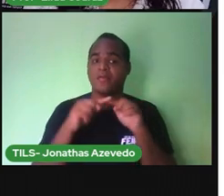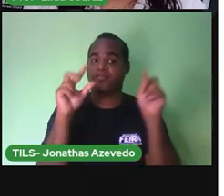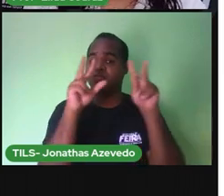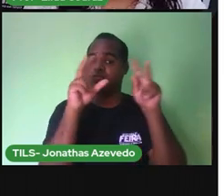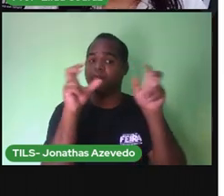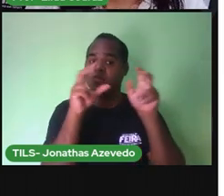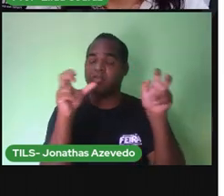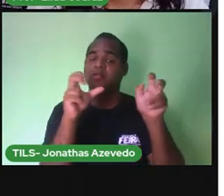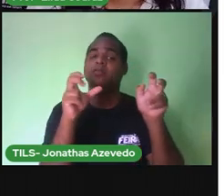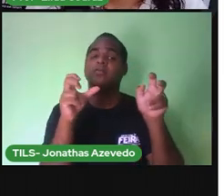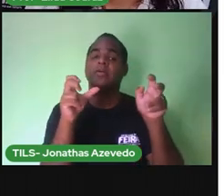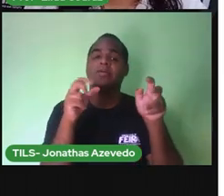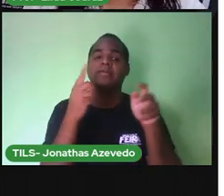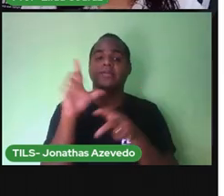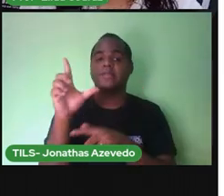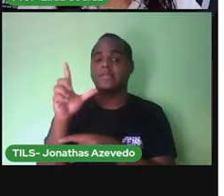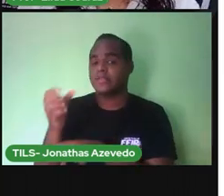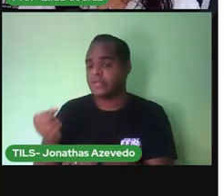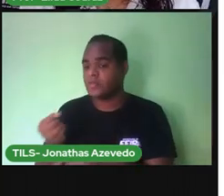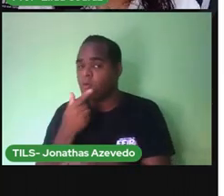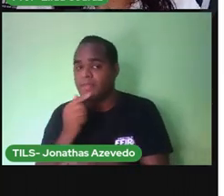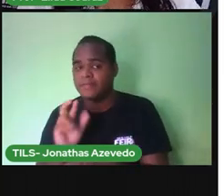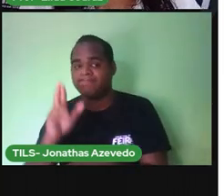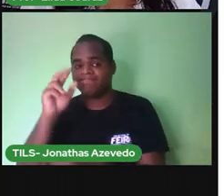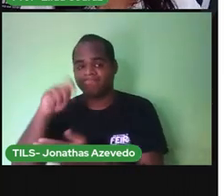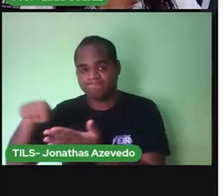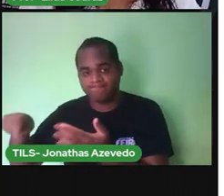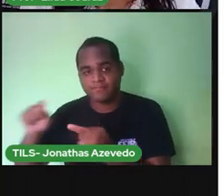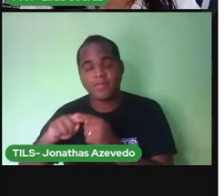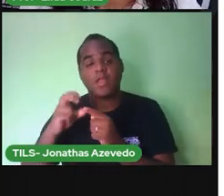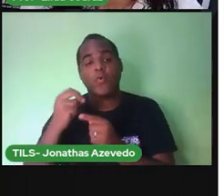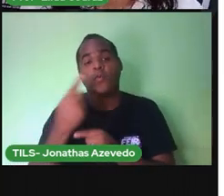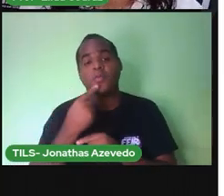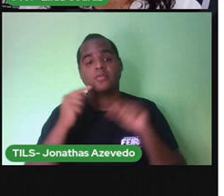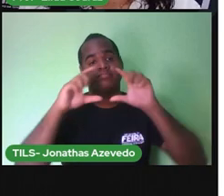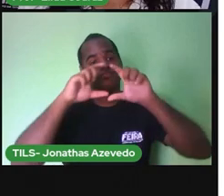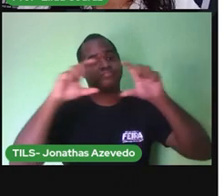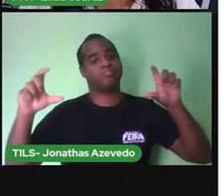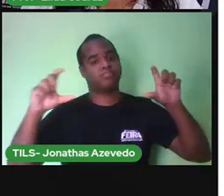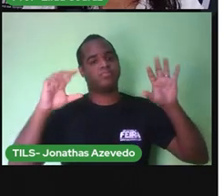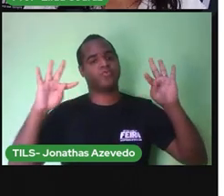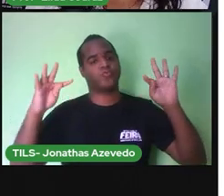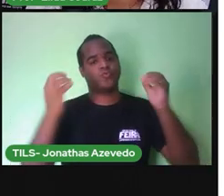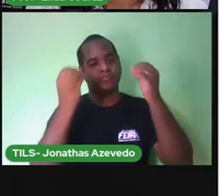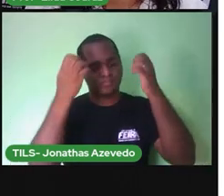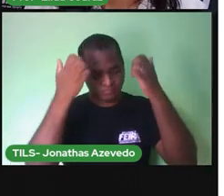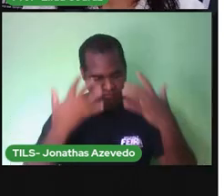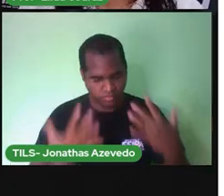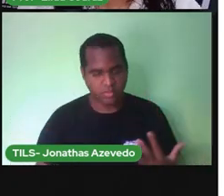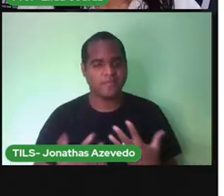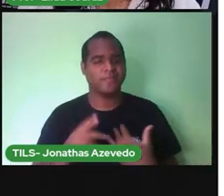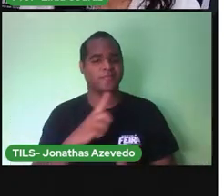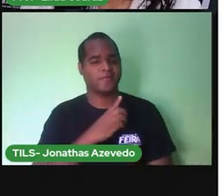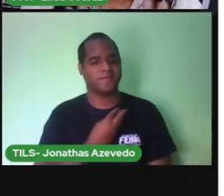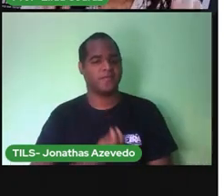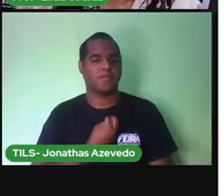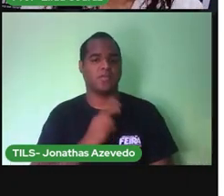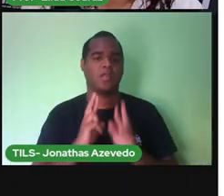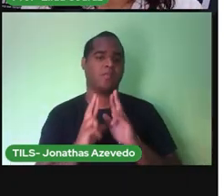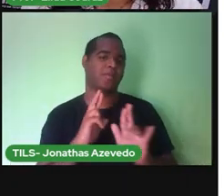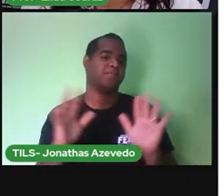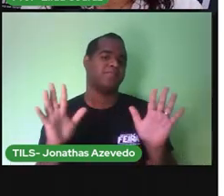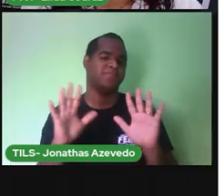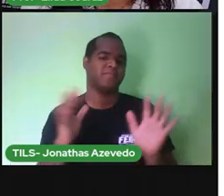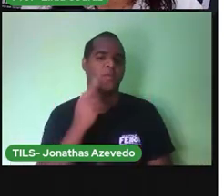No autor do texto No corpo do texto Todas as respostas Vão estar lá Então a gente não precisa